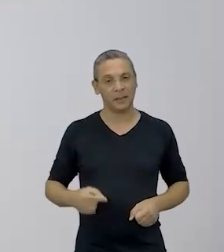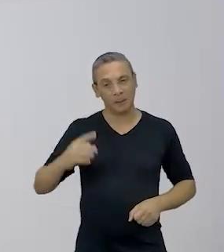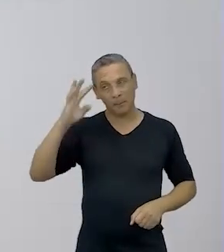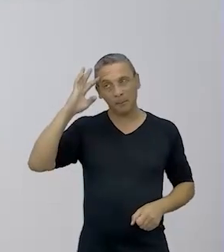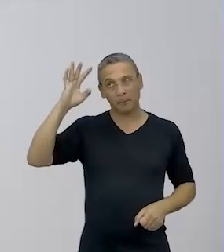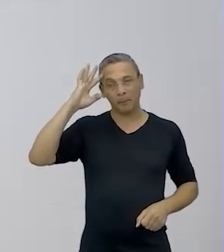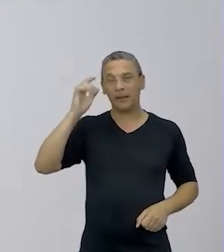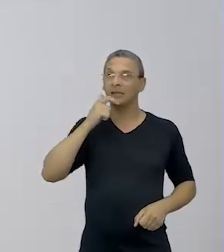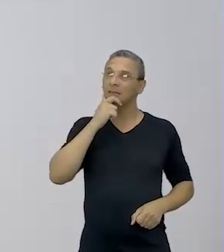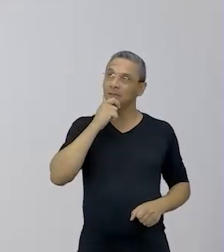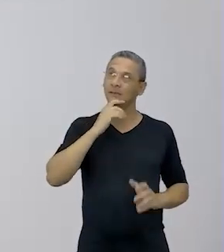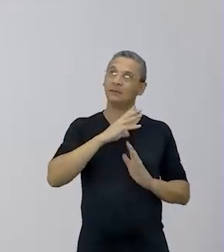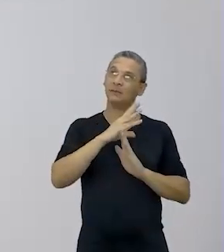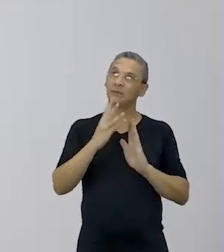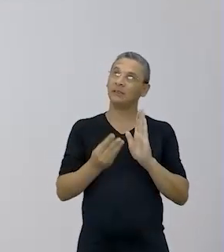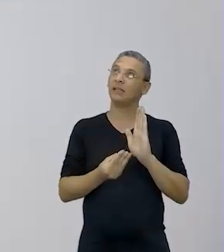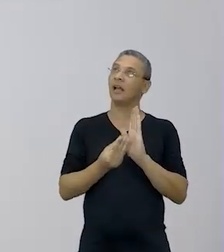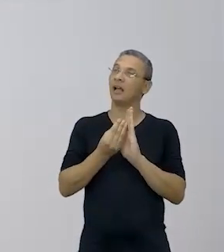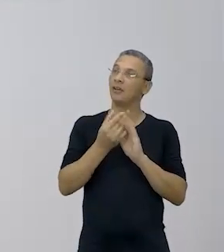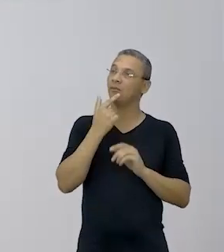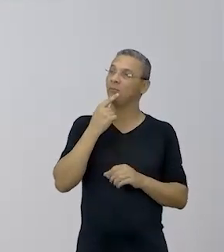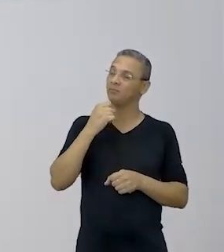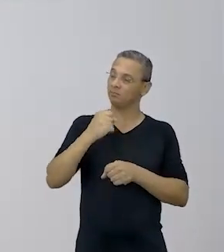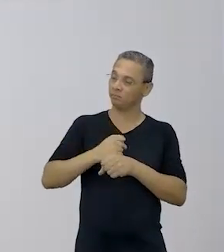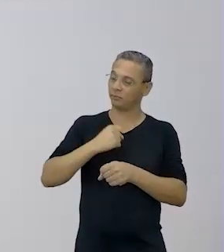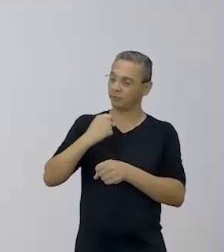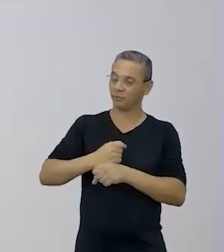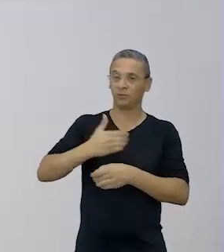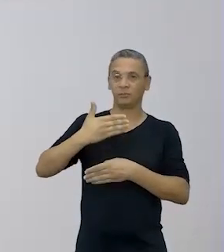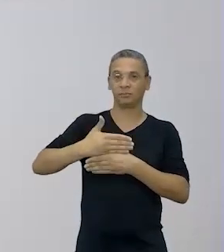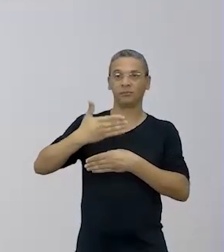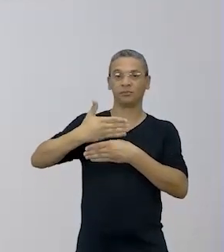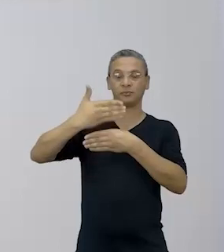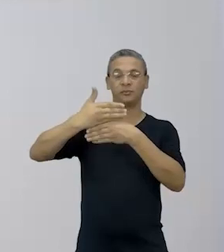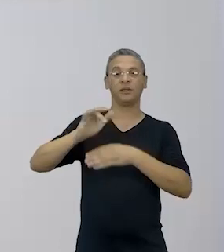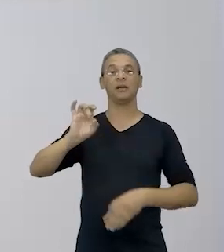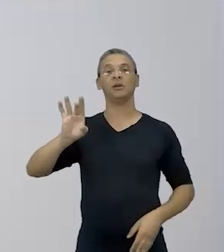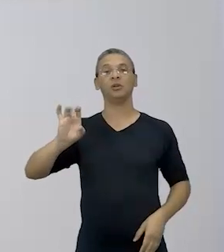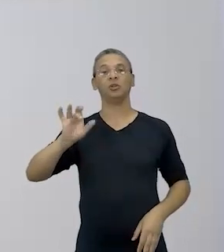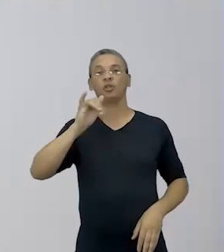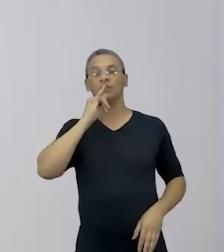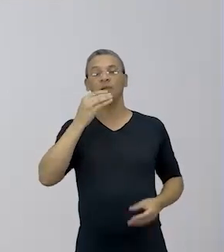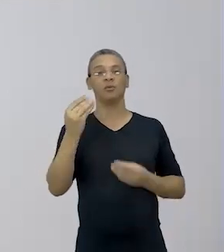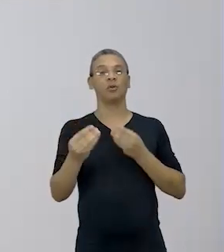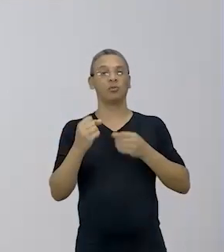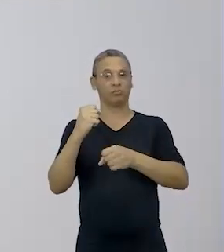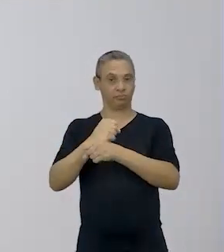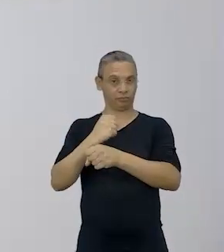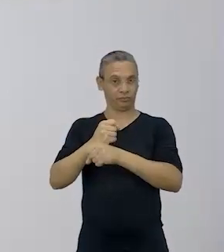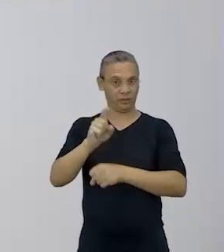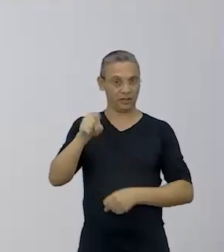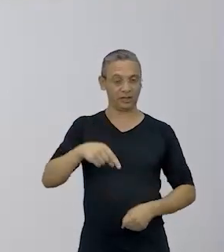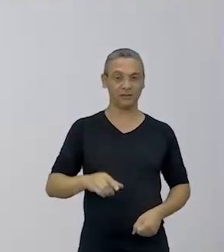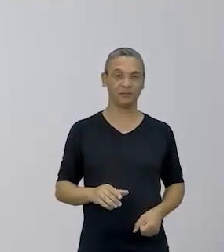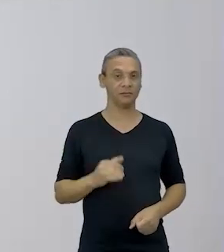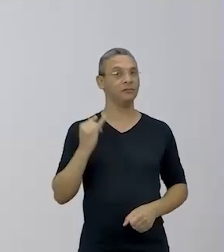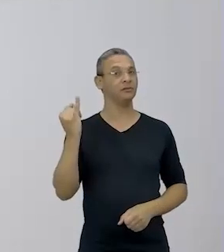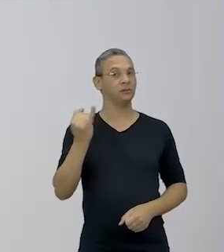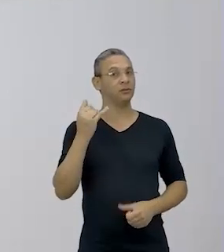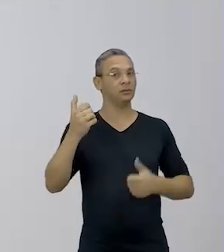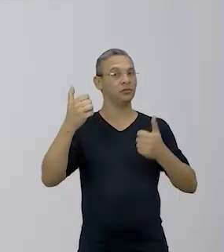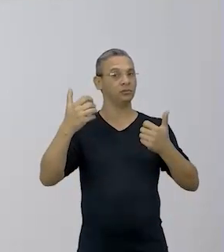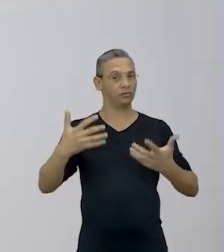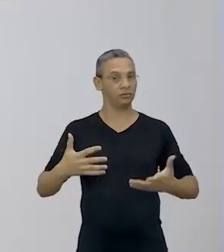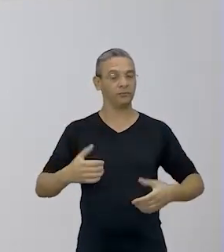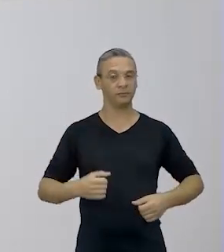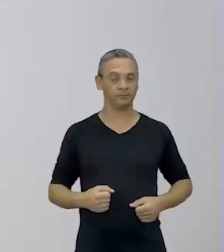na sustentabilidade da construção, a gente não pode pensar somente no impacto que a construção causa, tá? Isso é muito importante de ser levado em